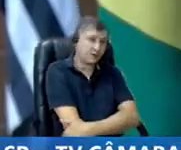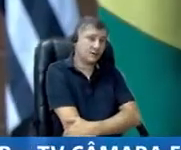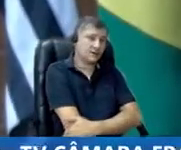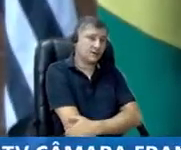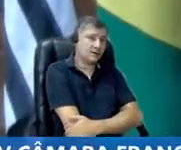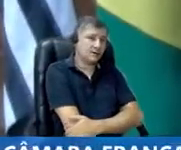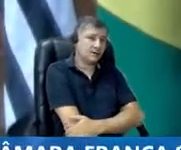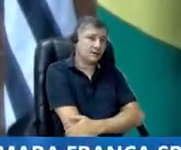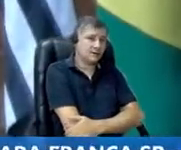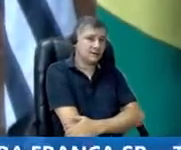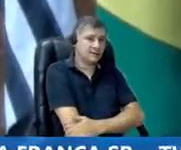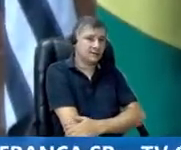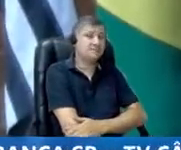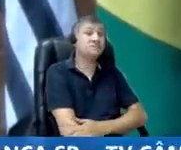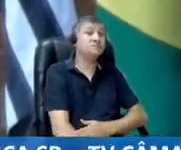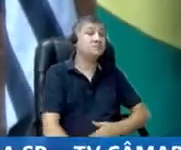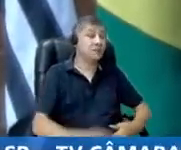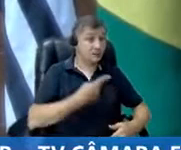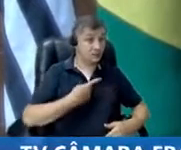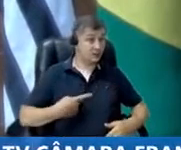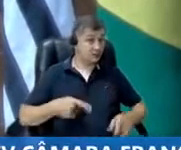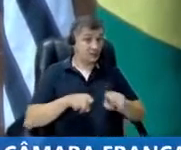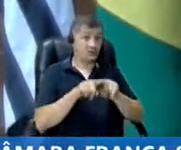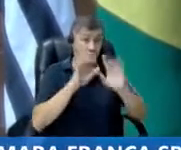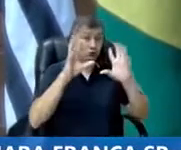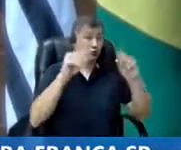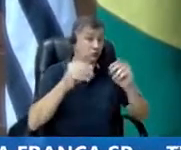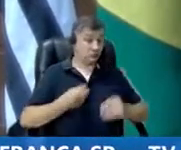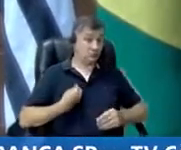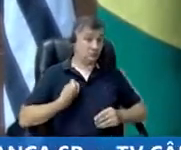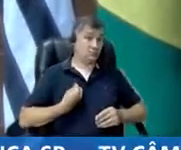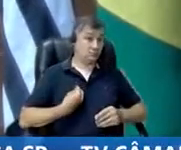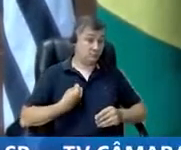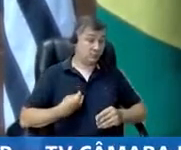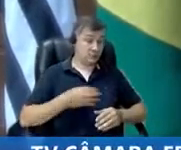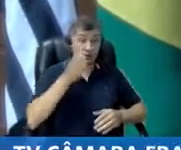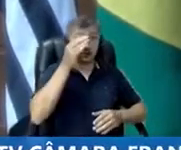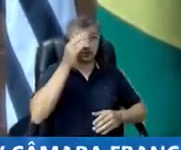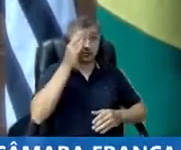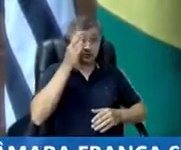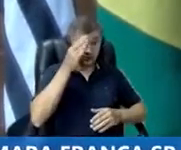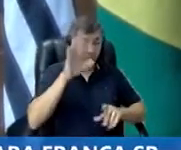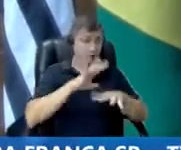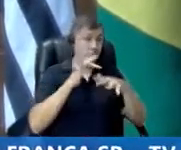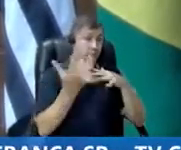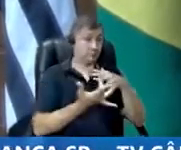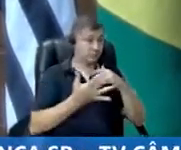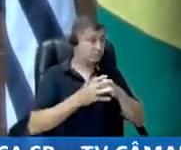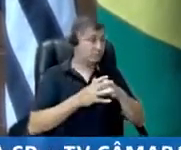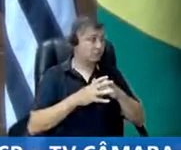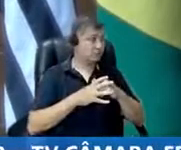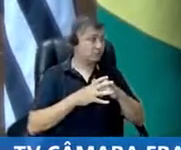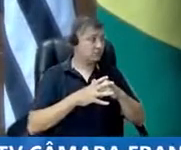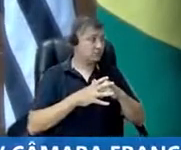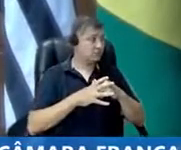Senhor Presidente, nobres pares, os que nos assistem aí pelas redes sociais, o Gaúcho,